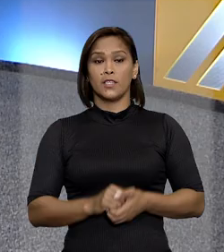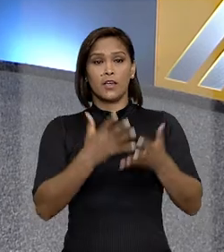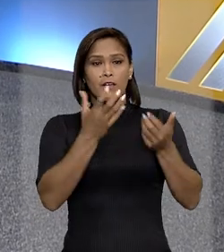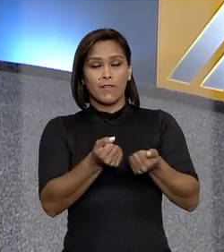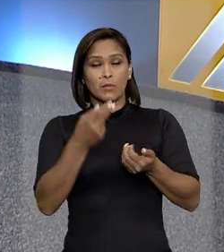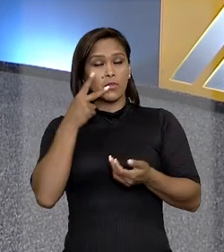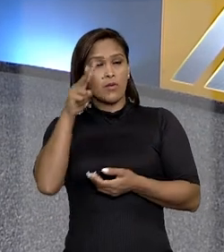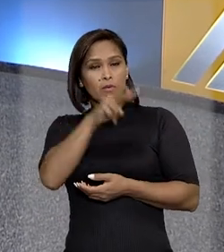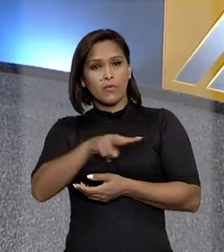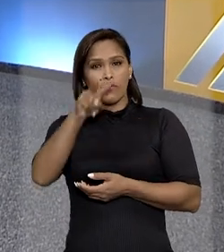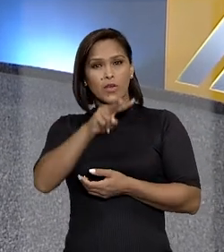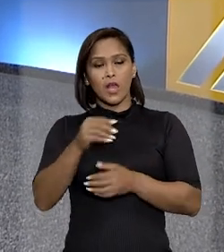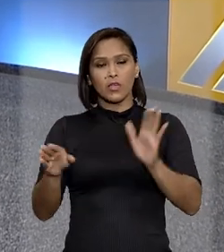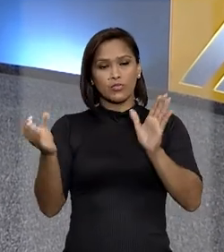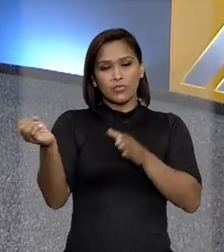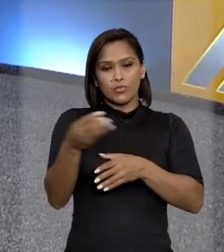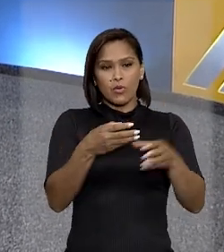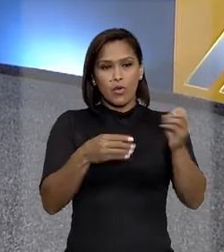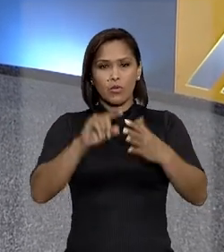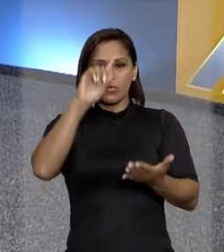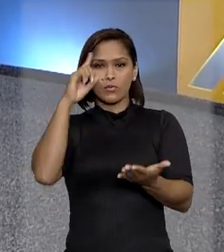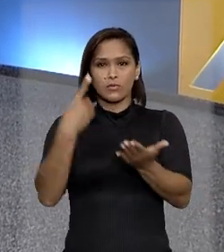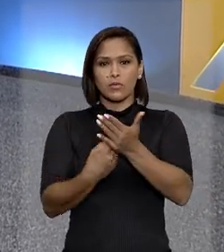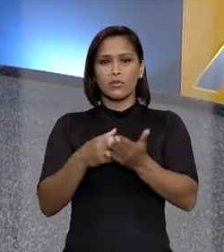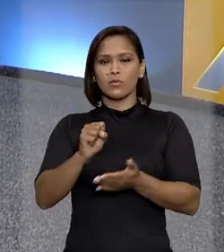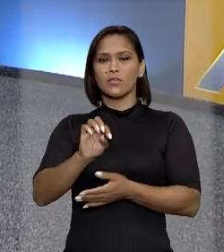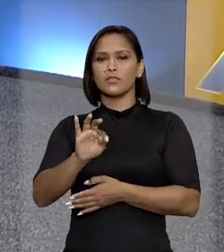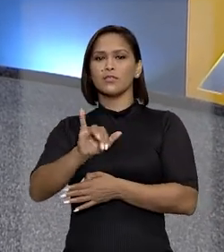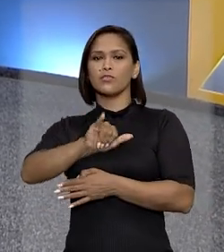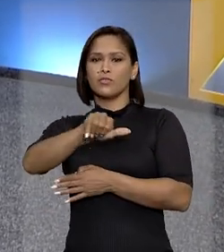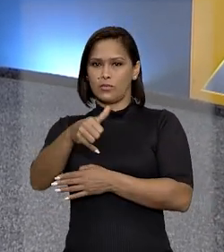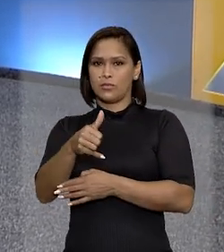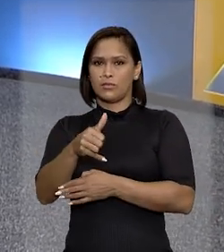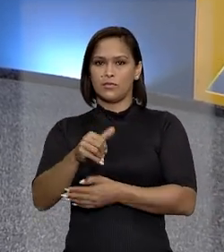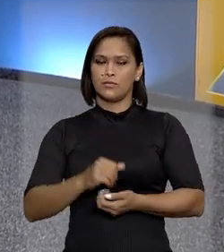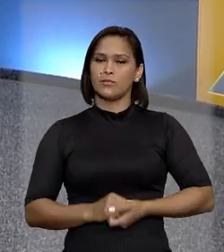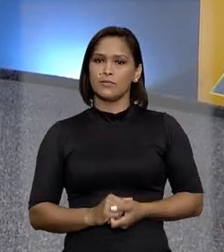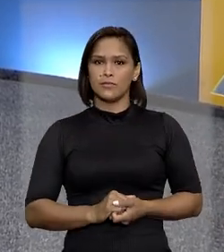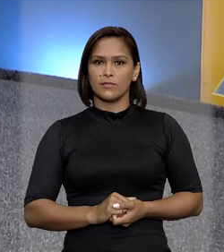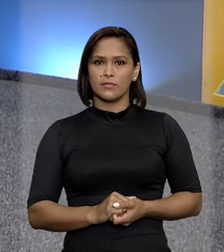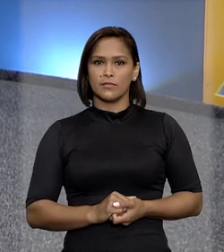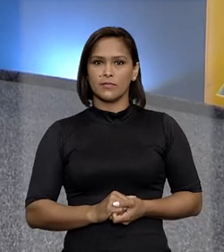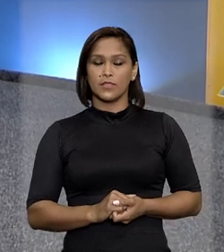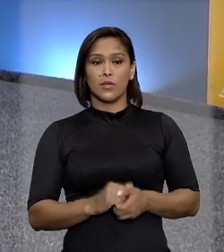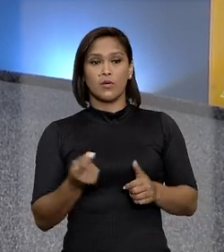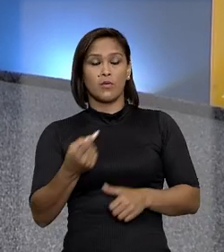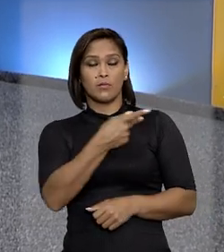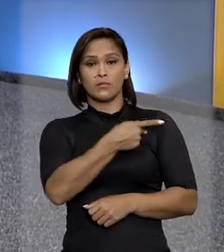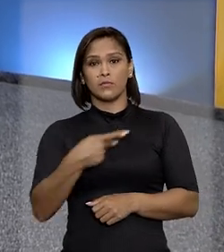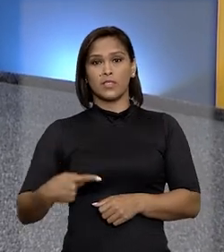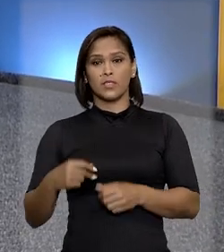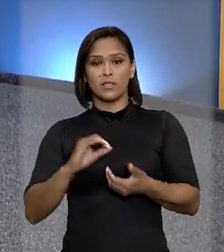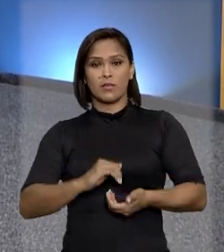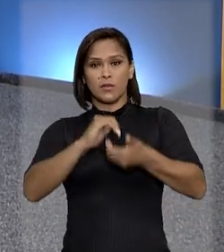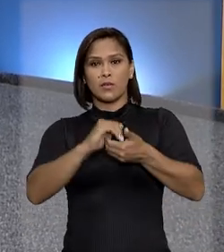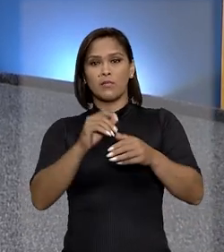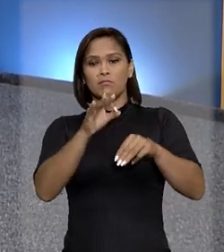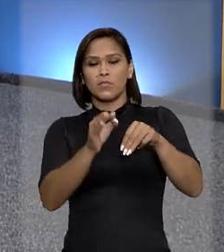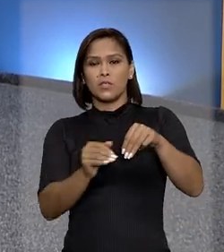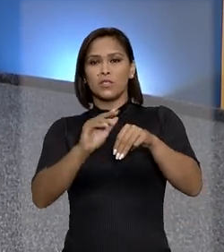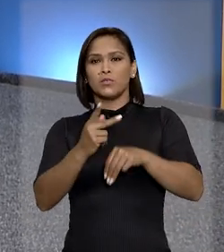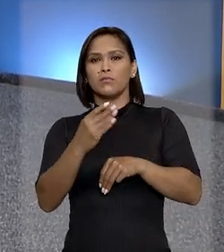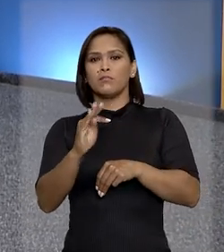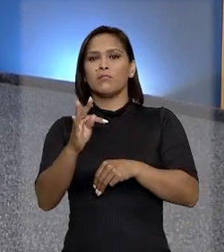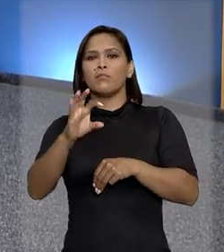Vamos ver agora as mais recentes decisões do Superior Tribunal de Justiça. O presidente da Corte,